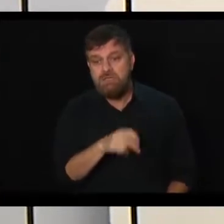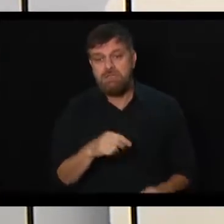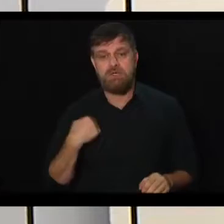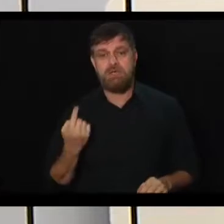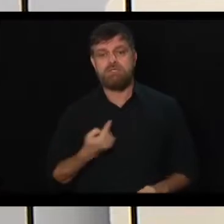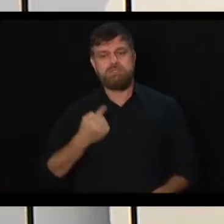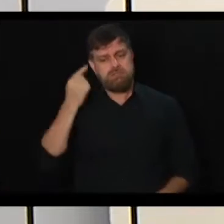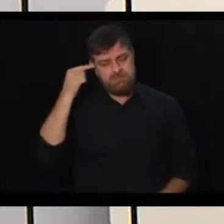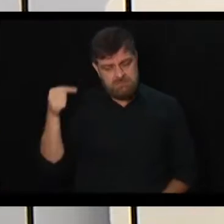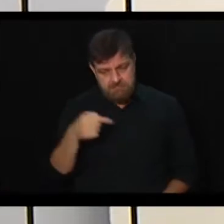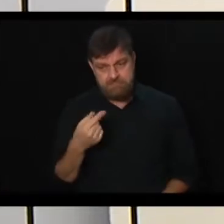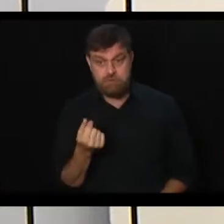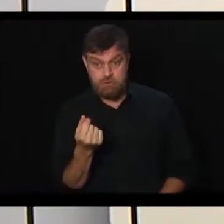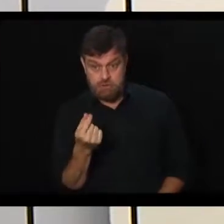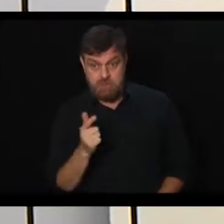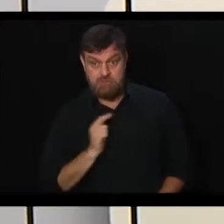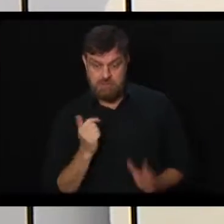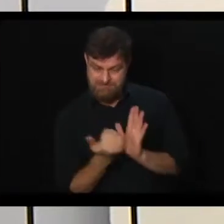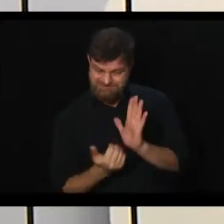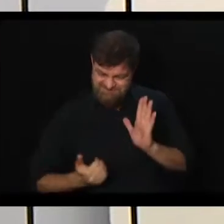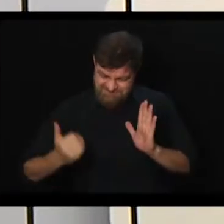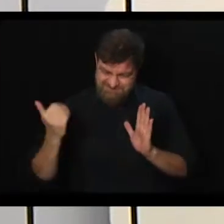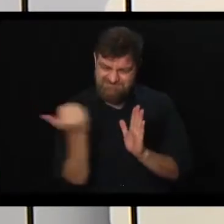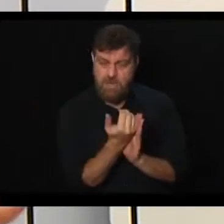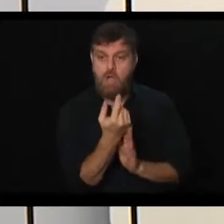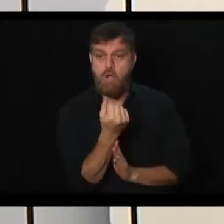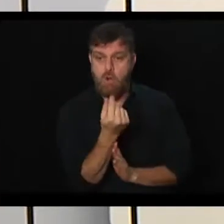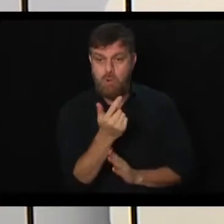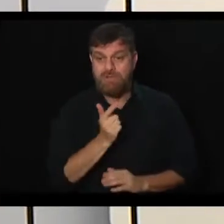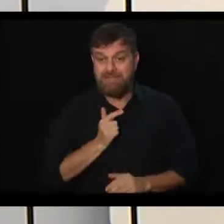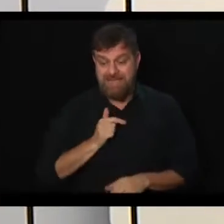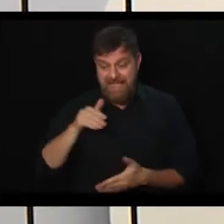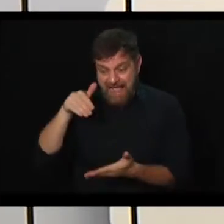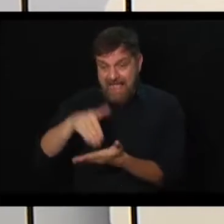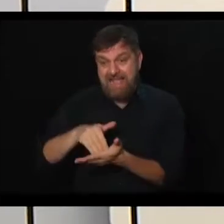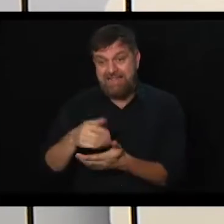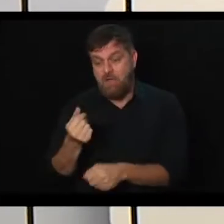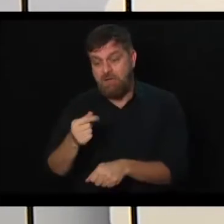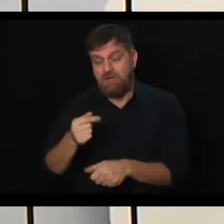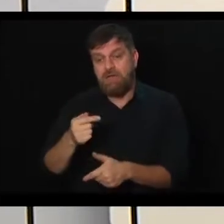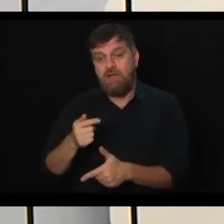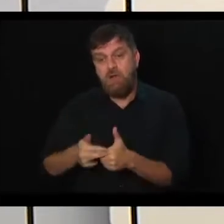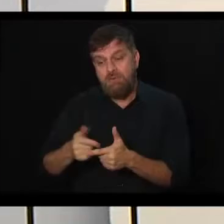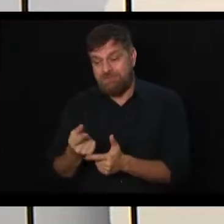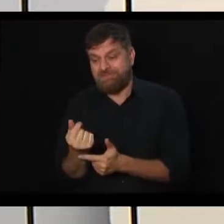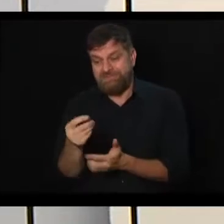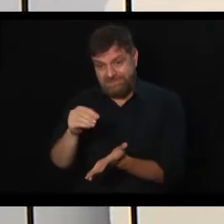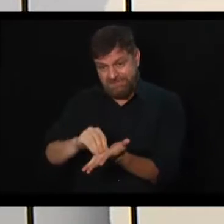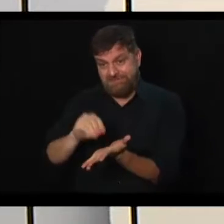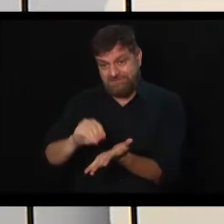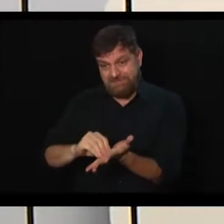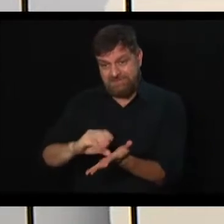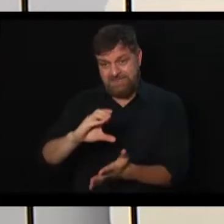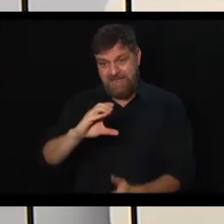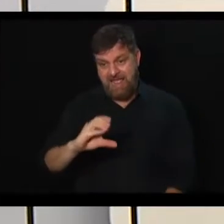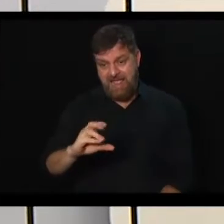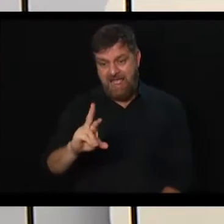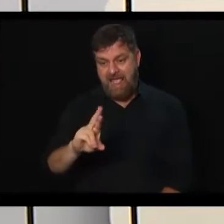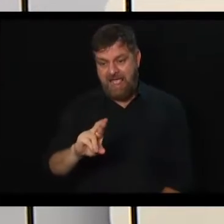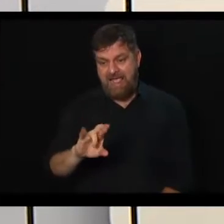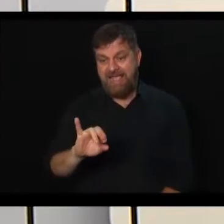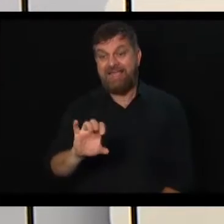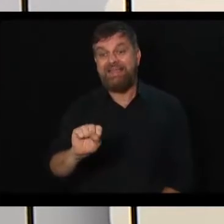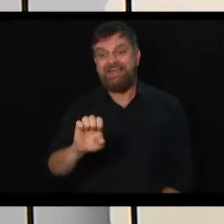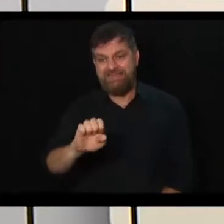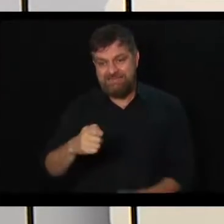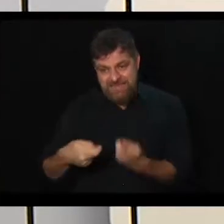superavitária até o momento da crise econômica. No momento de crise econômica, você tem aumento do desemprego, mais